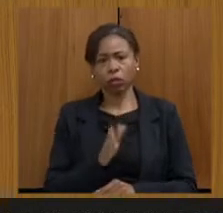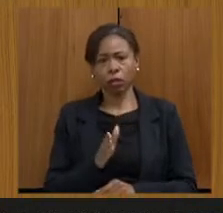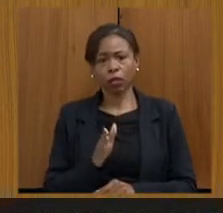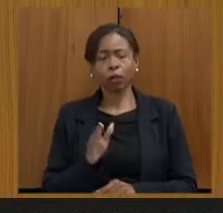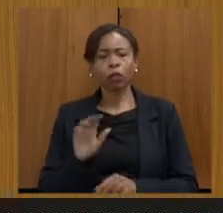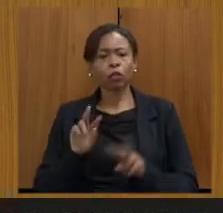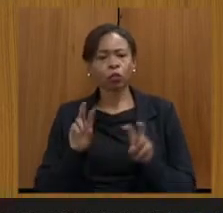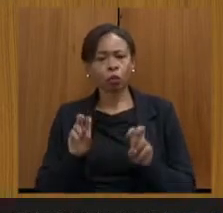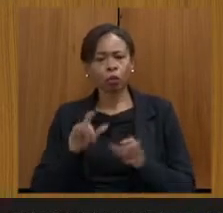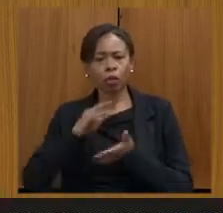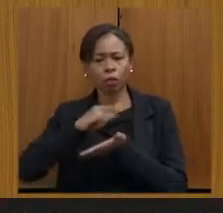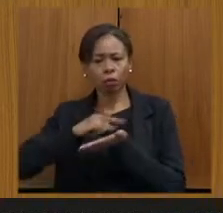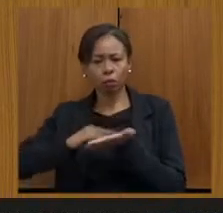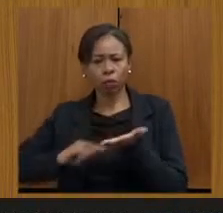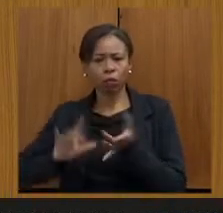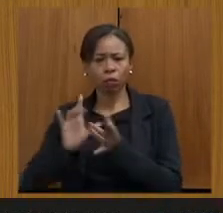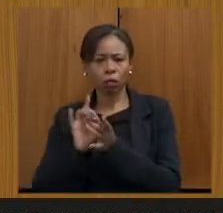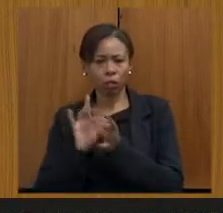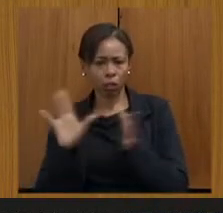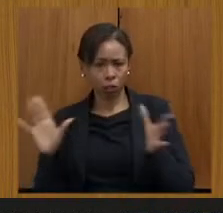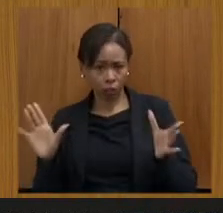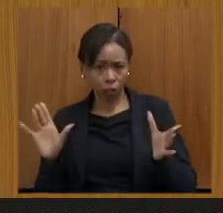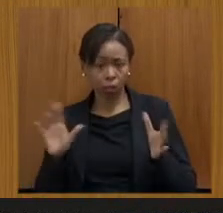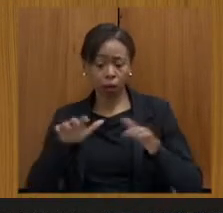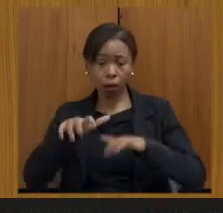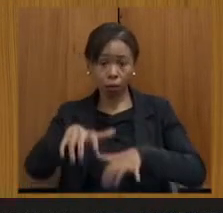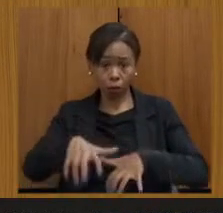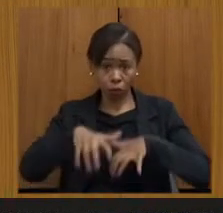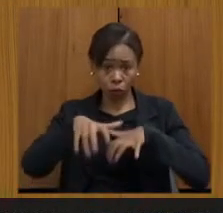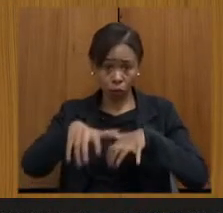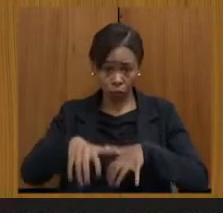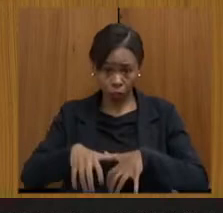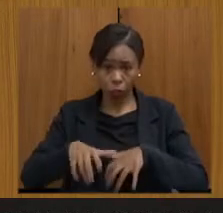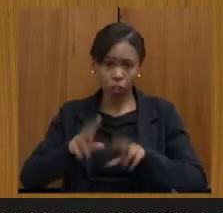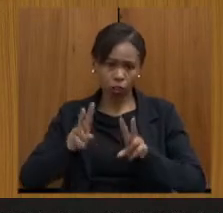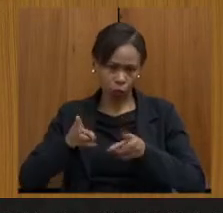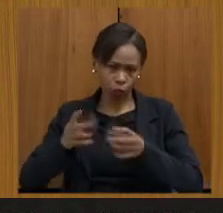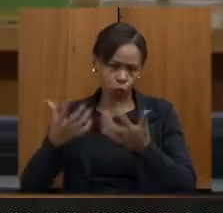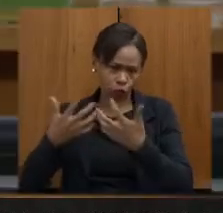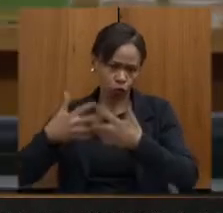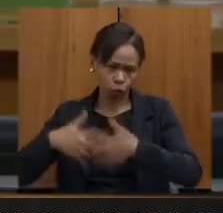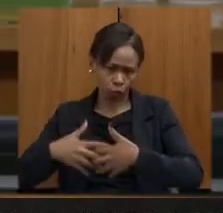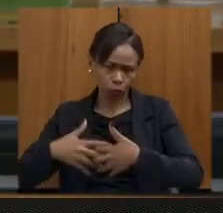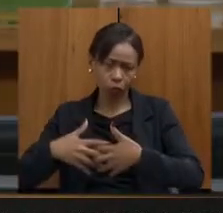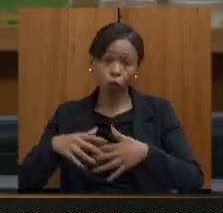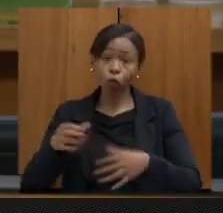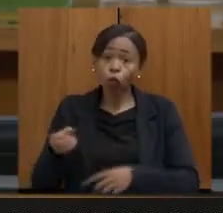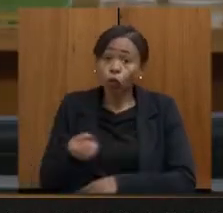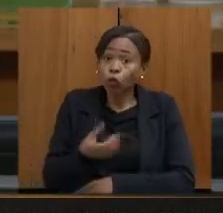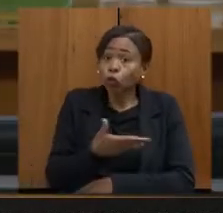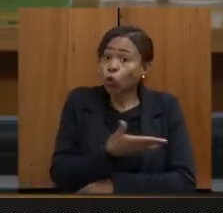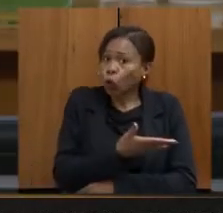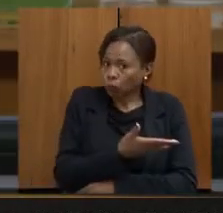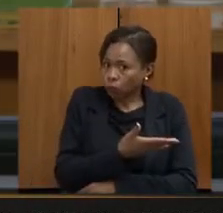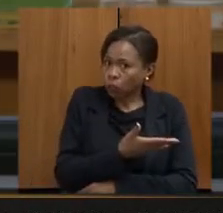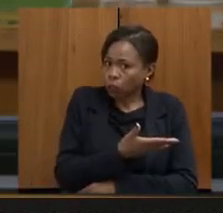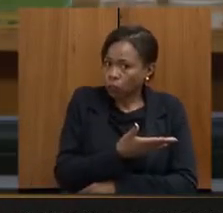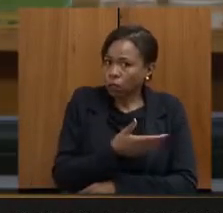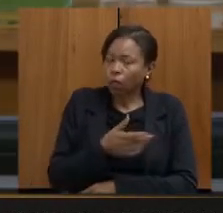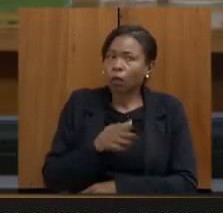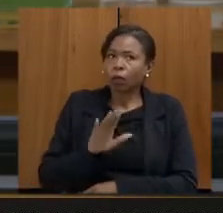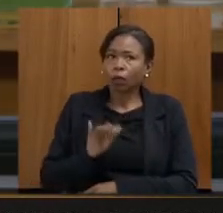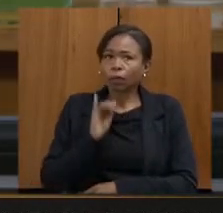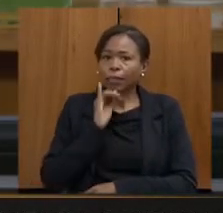licenças, das minerações que já estão ocorrendo, novas intervenções, a GUT, por exemplo, foi autorizada pelo